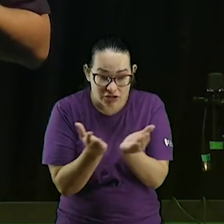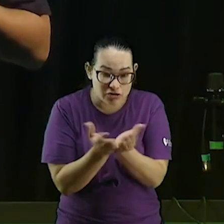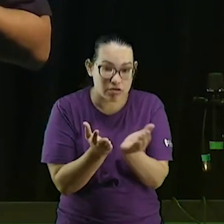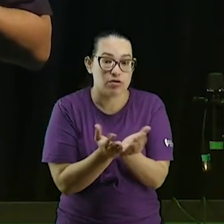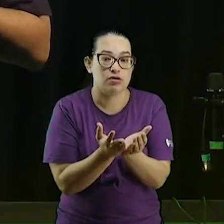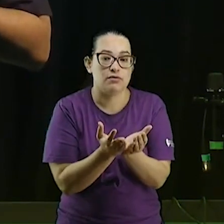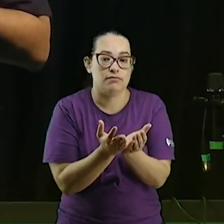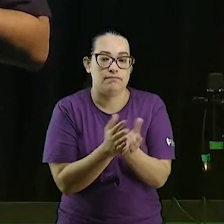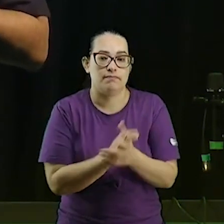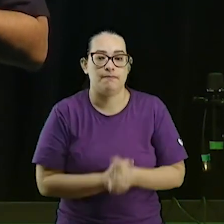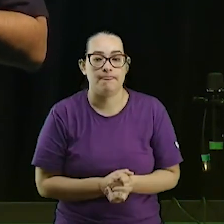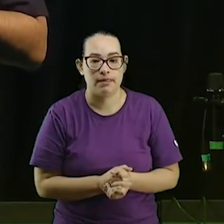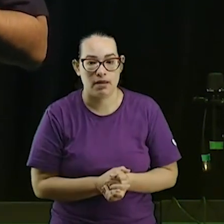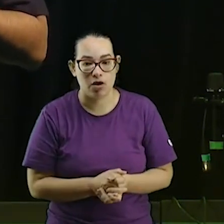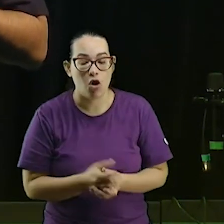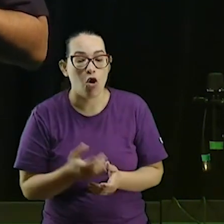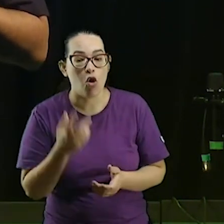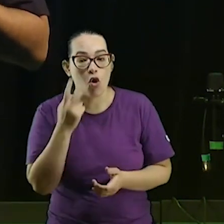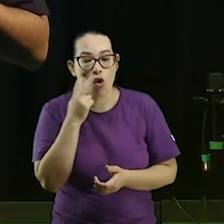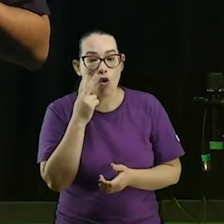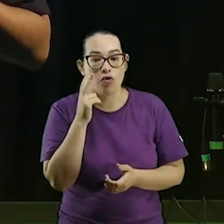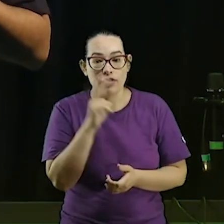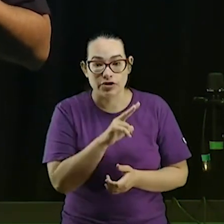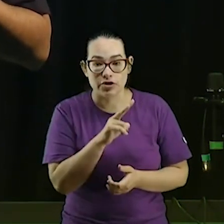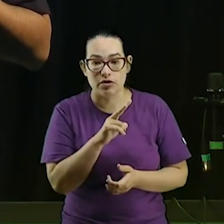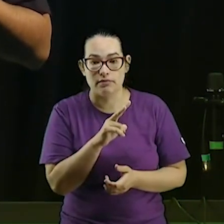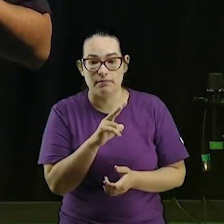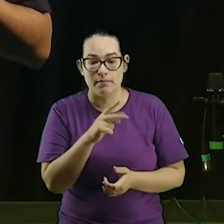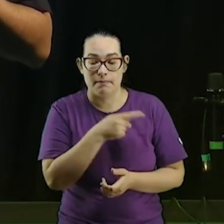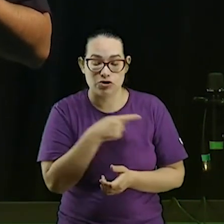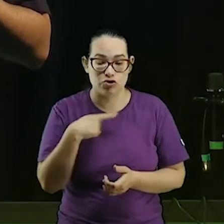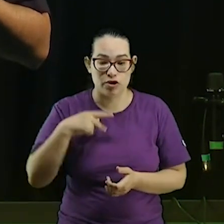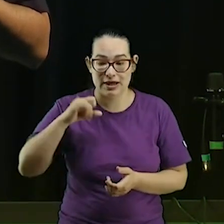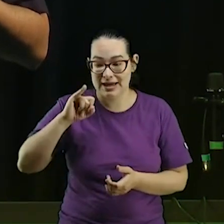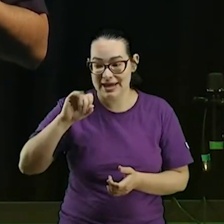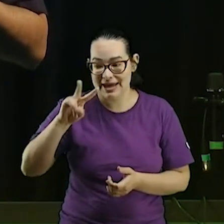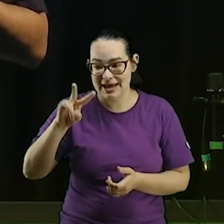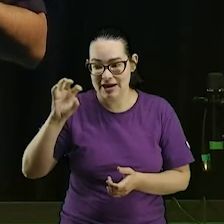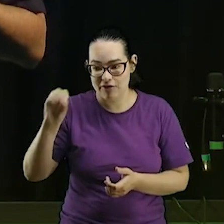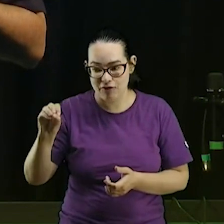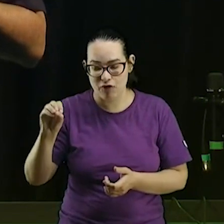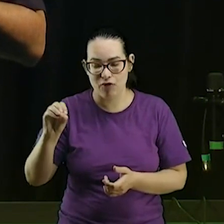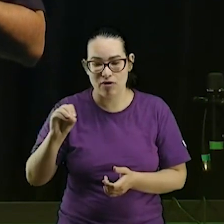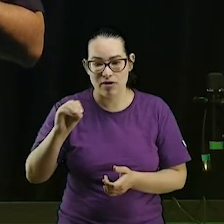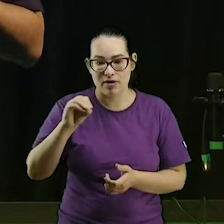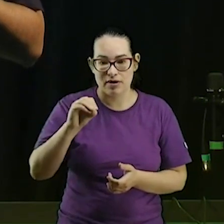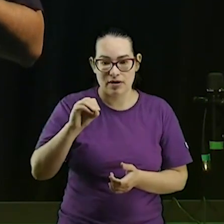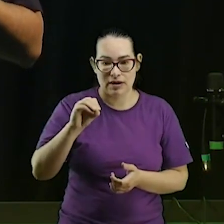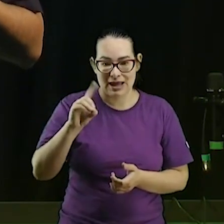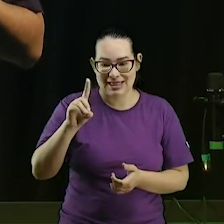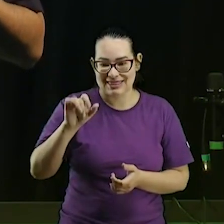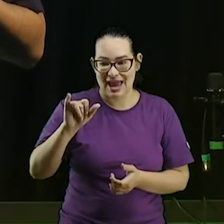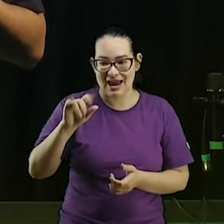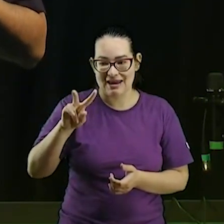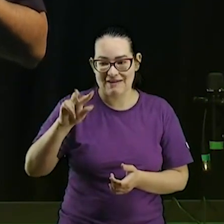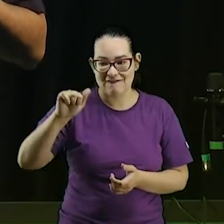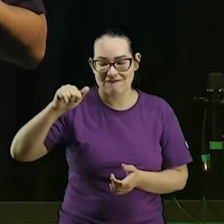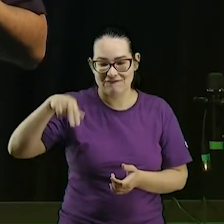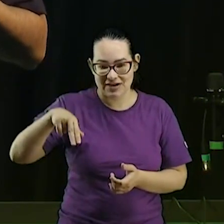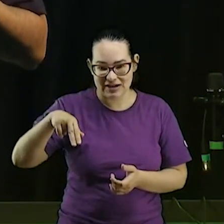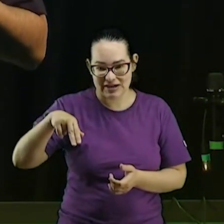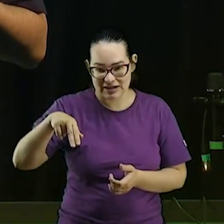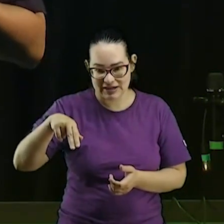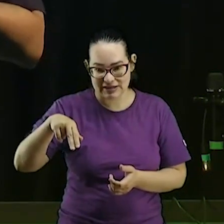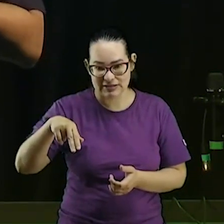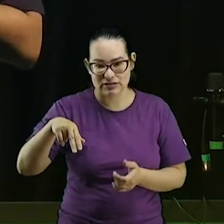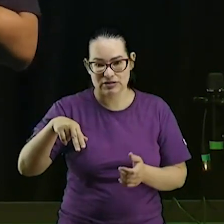e olha o peso que está hoje sobre pastor Igor sobre Daivan sobre Gabi e Douglas sobre